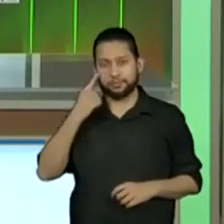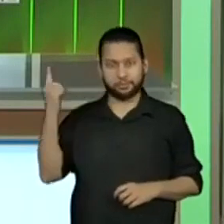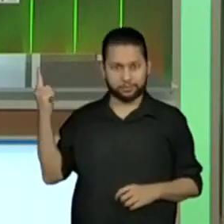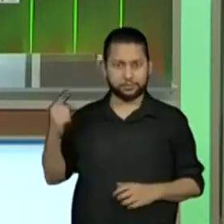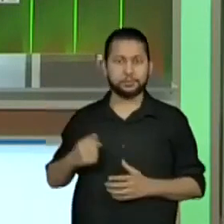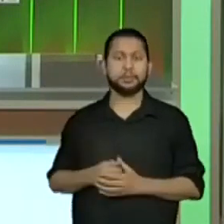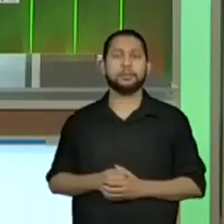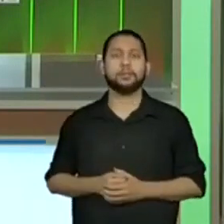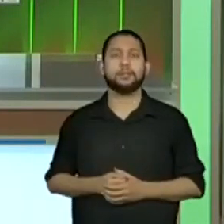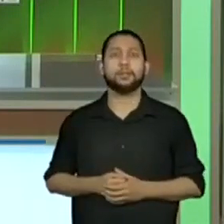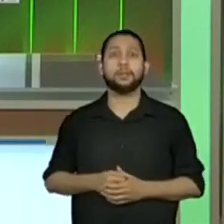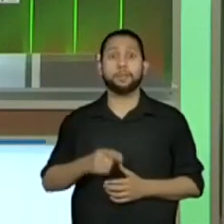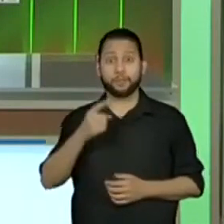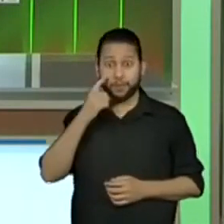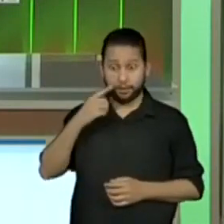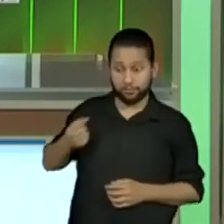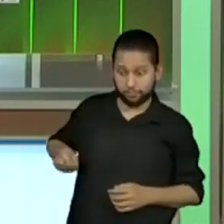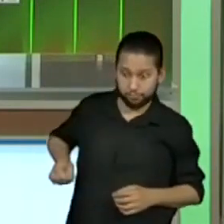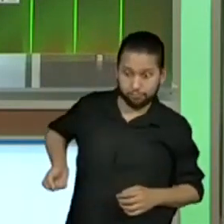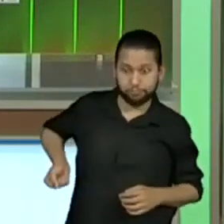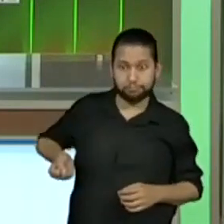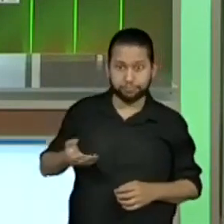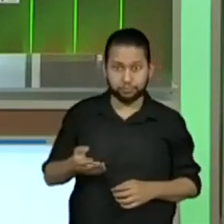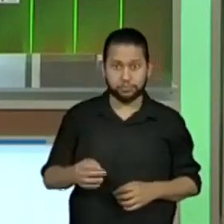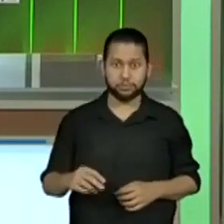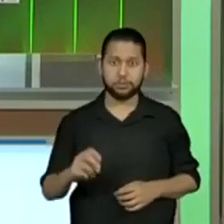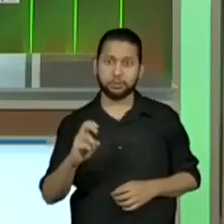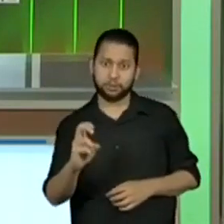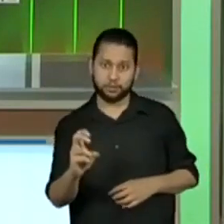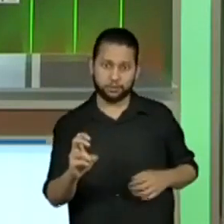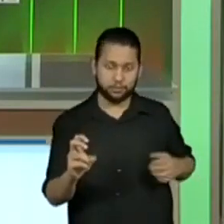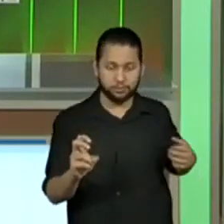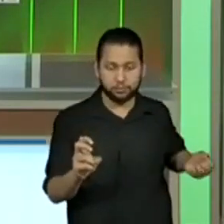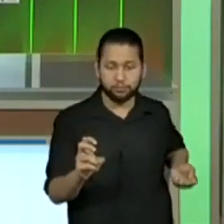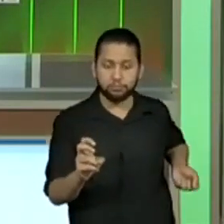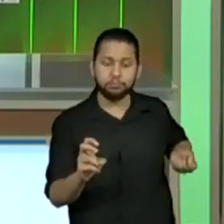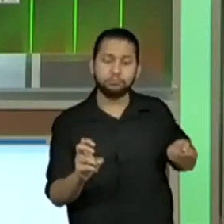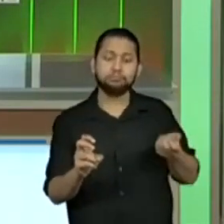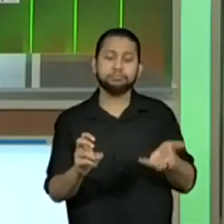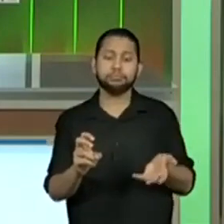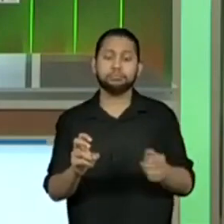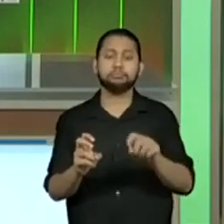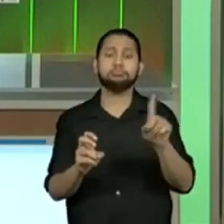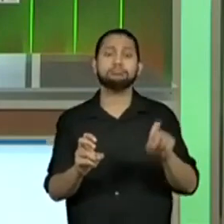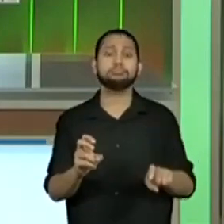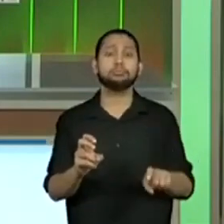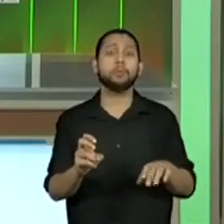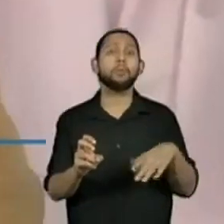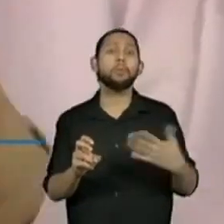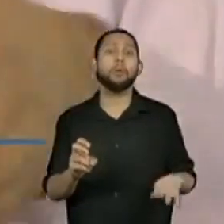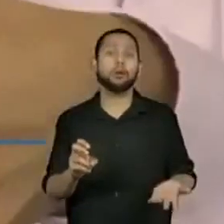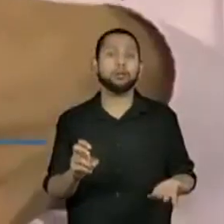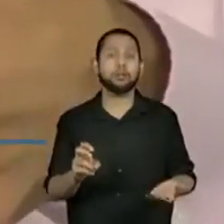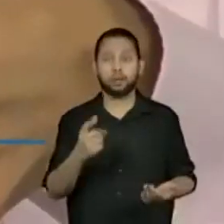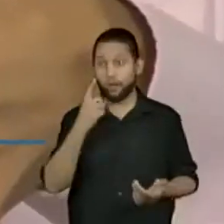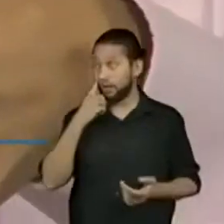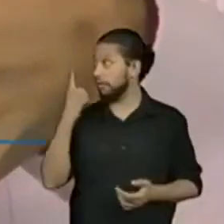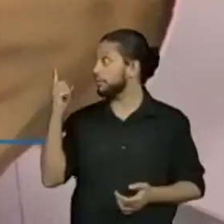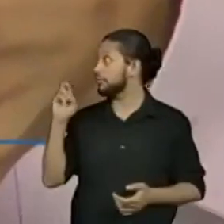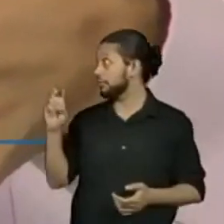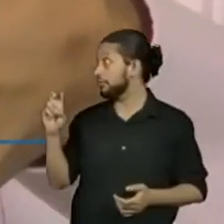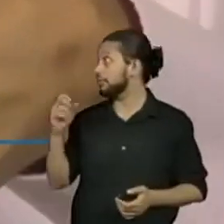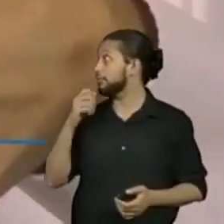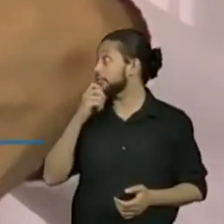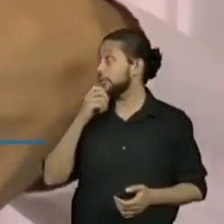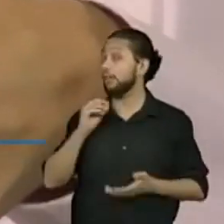então, se o primeiro dado cair com o número 5, estamos já na quinta face do dado. Ou